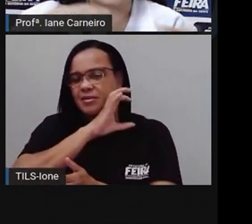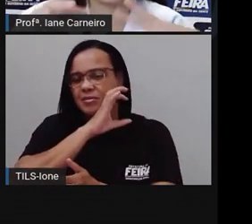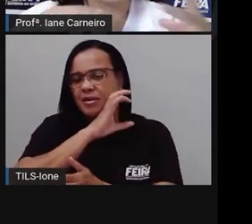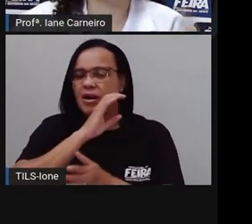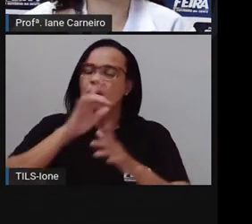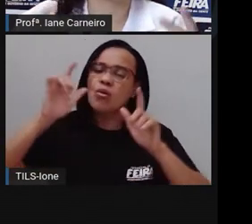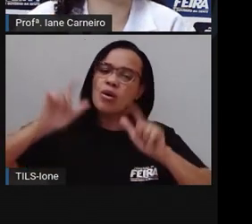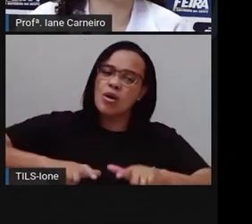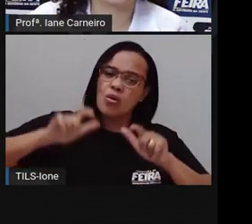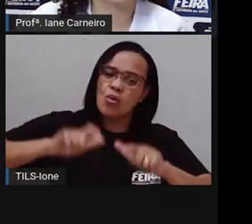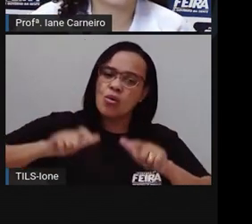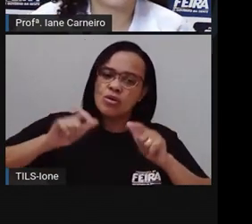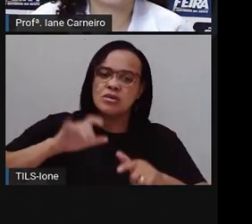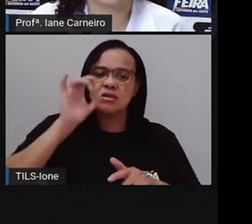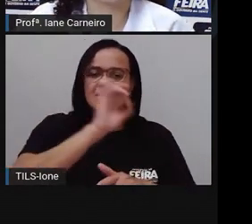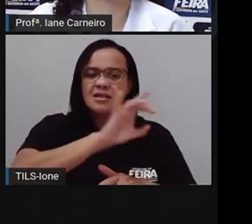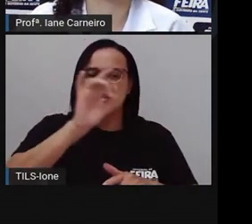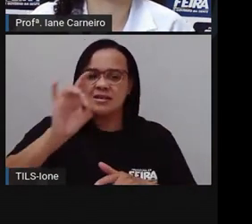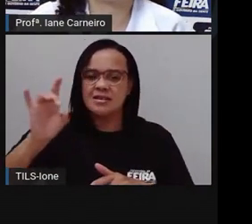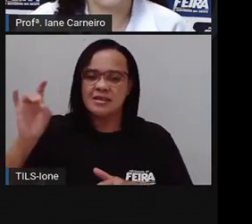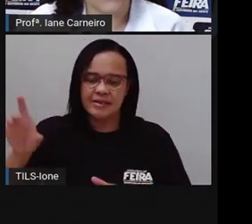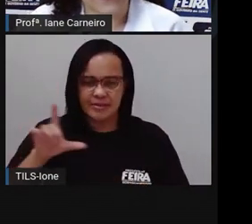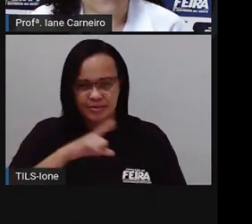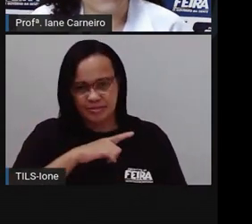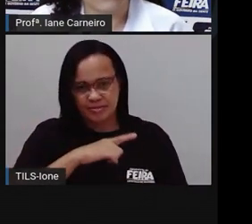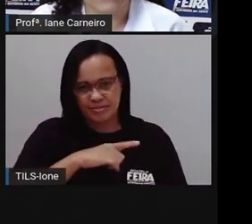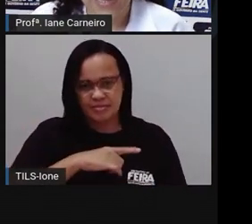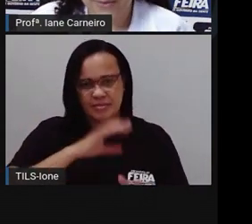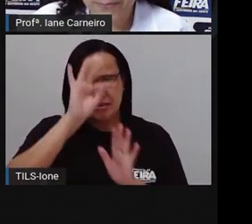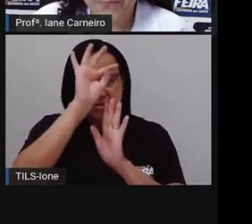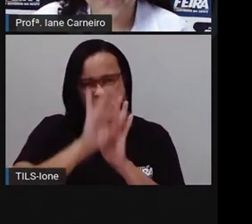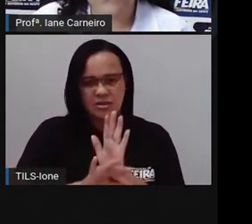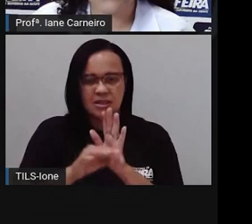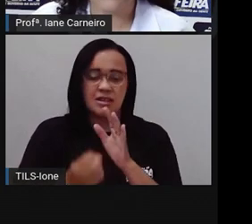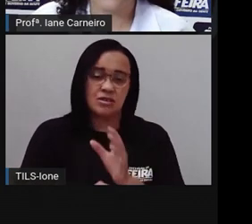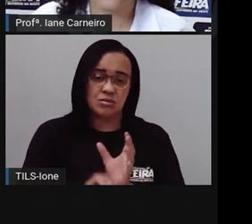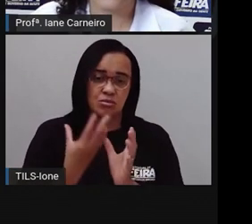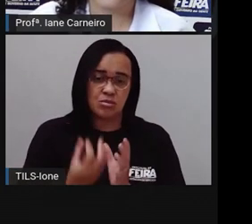posição cada um deles ocupa lá no poema. Tá certo?